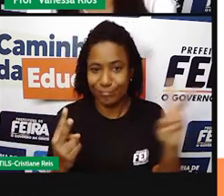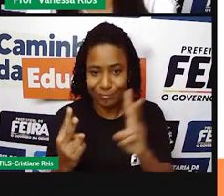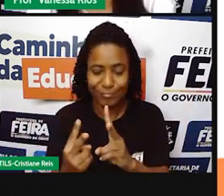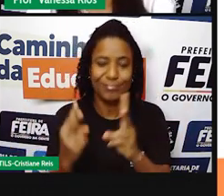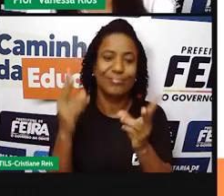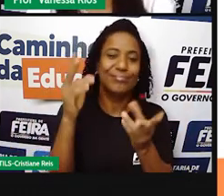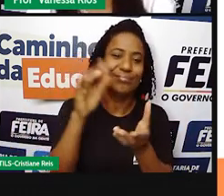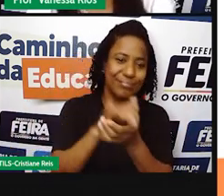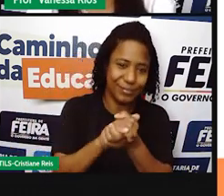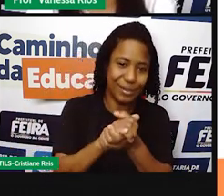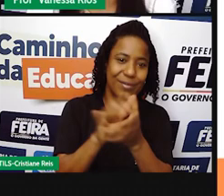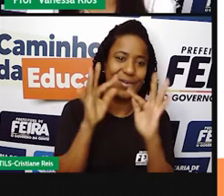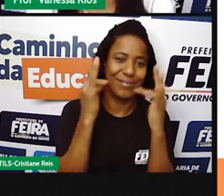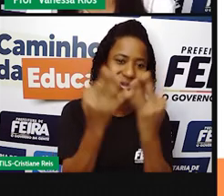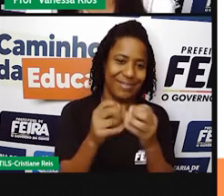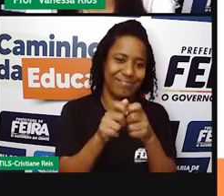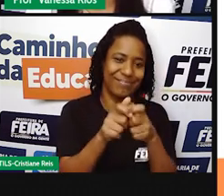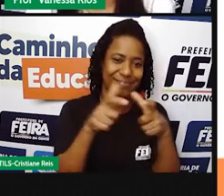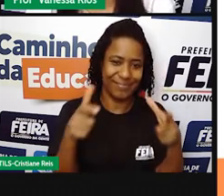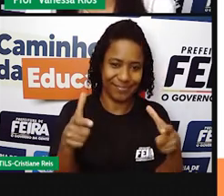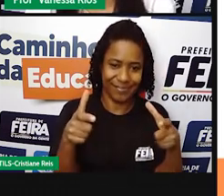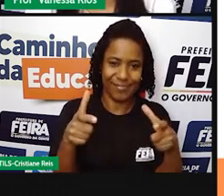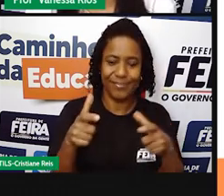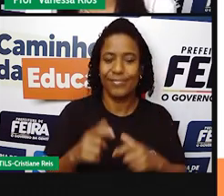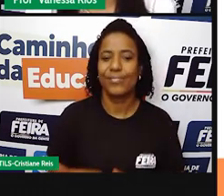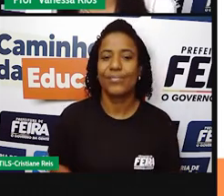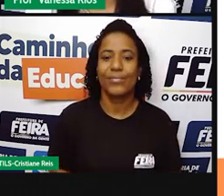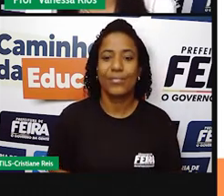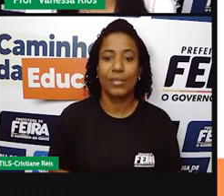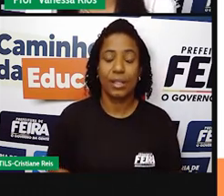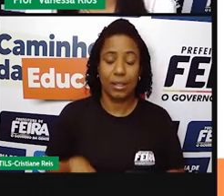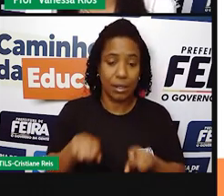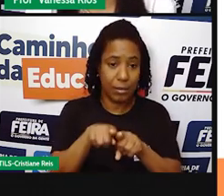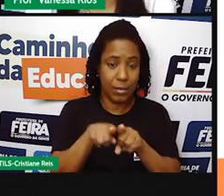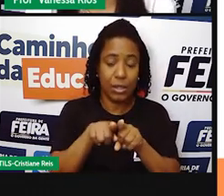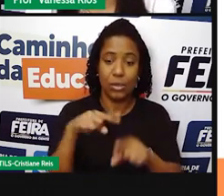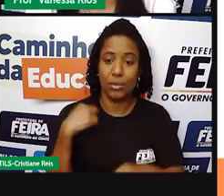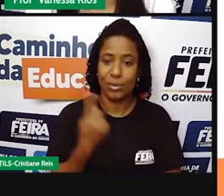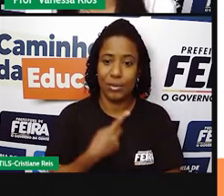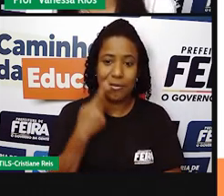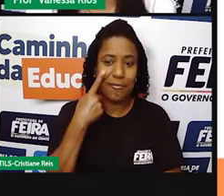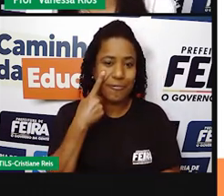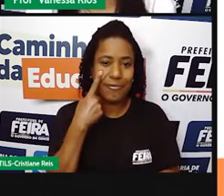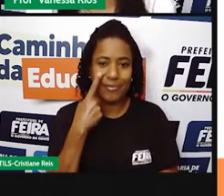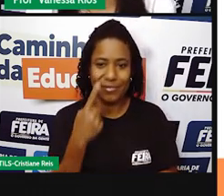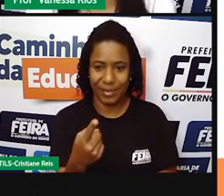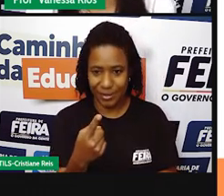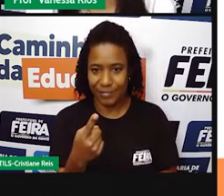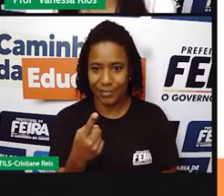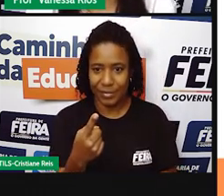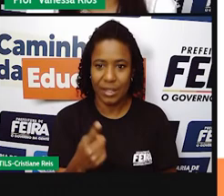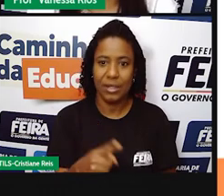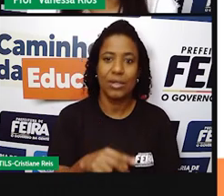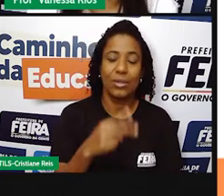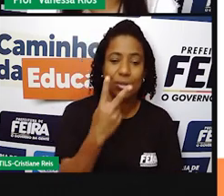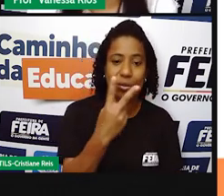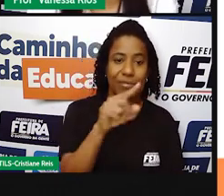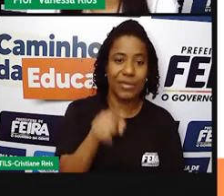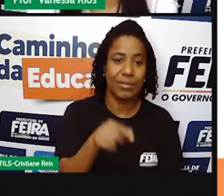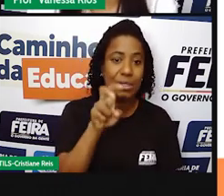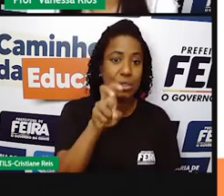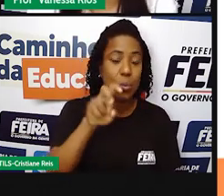às organizações familiares atuais. A gente observa ali também o dado de 2,5 milhões